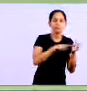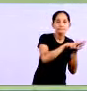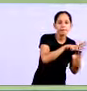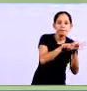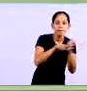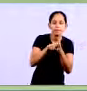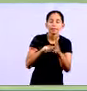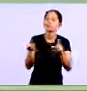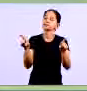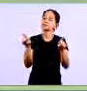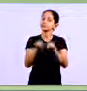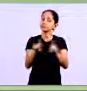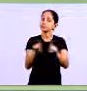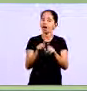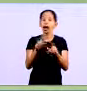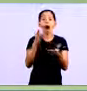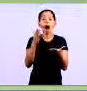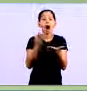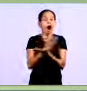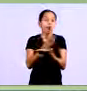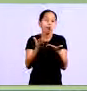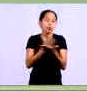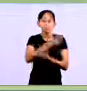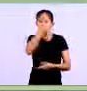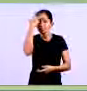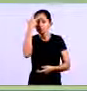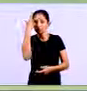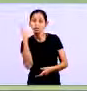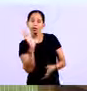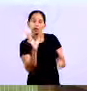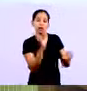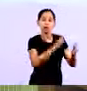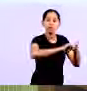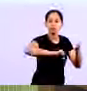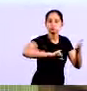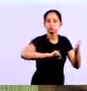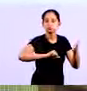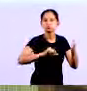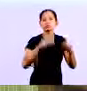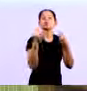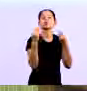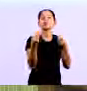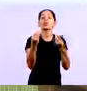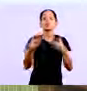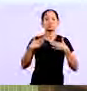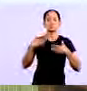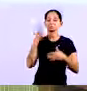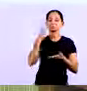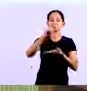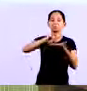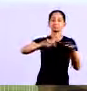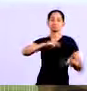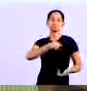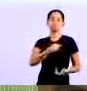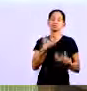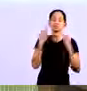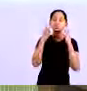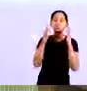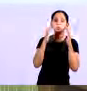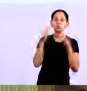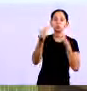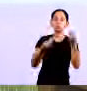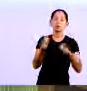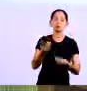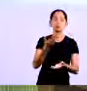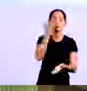fraudes Ou seja Al pode pegar Um imóvel seu E provocar E você perder Aquele imóvel Ou um bem